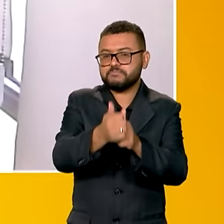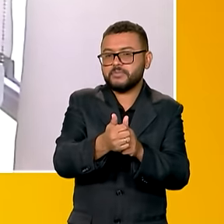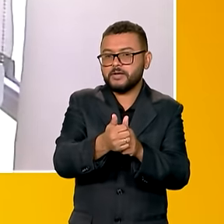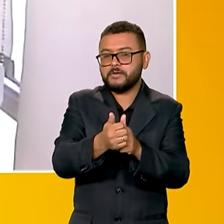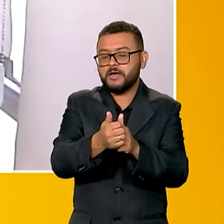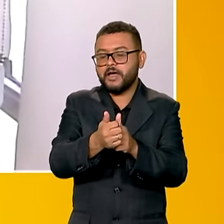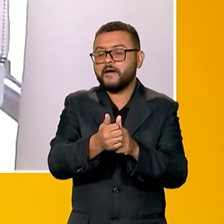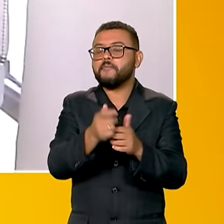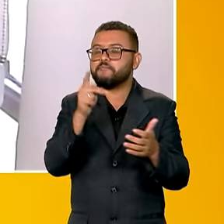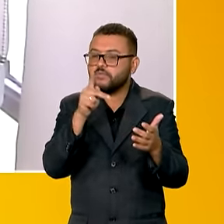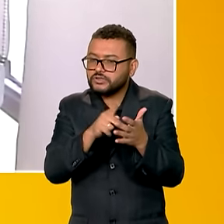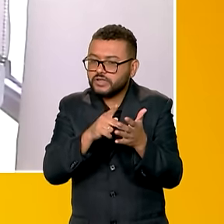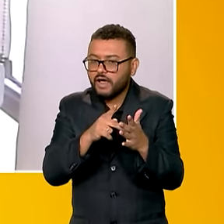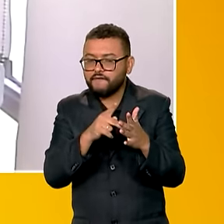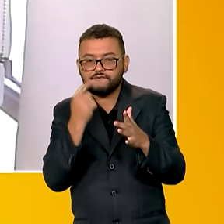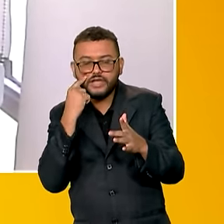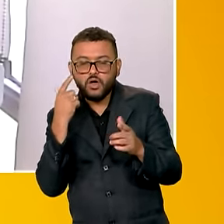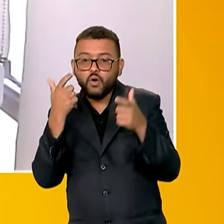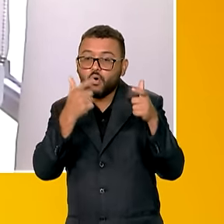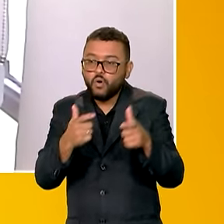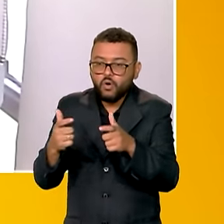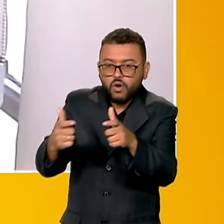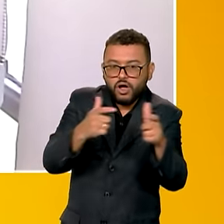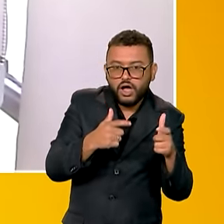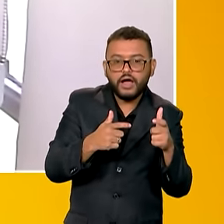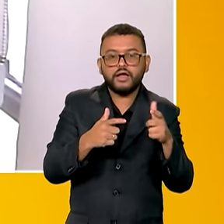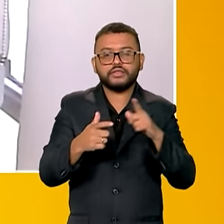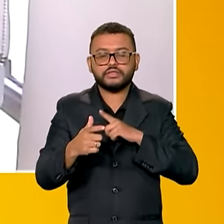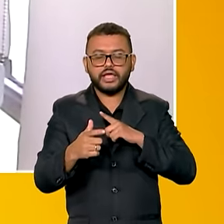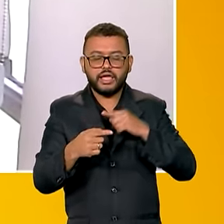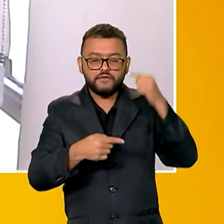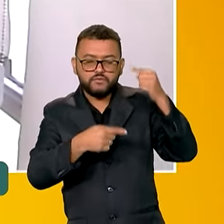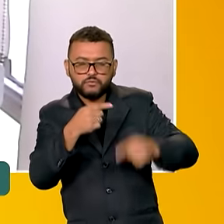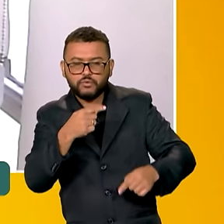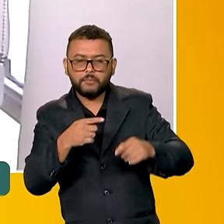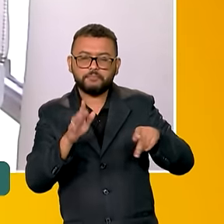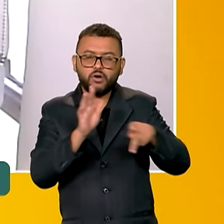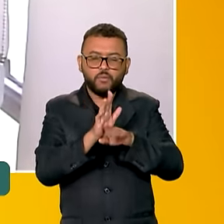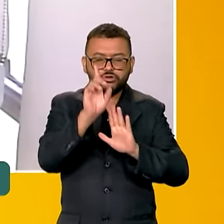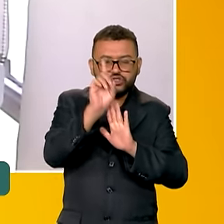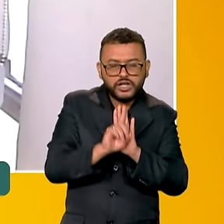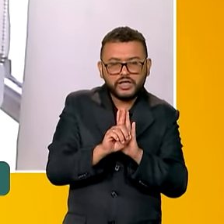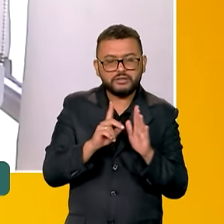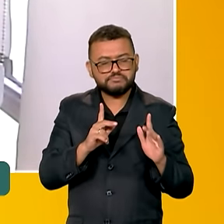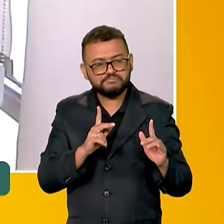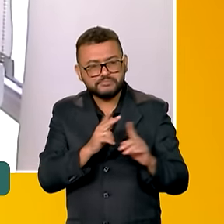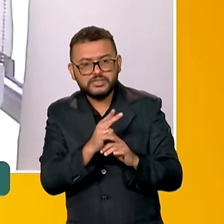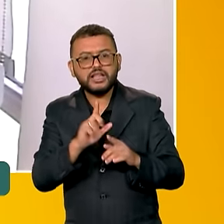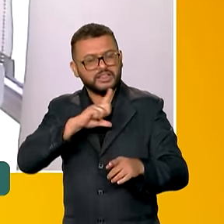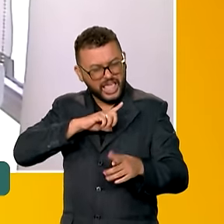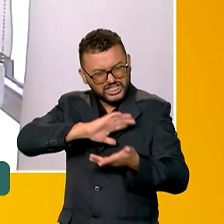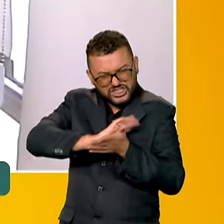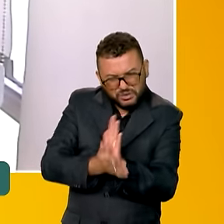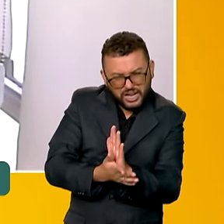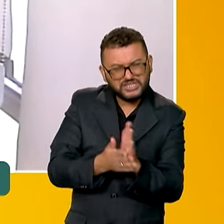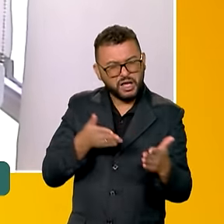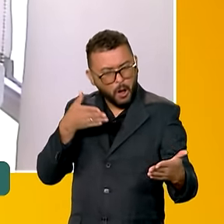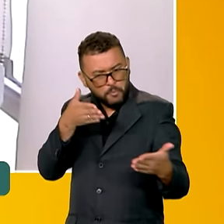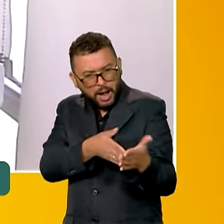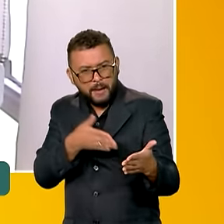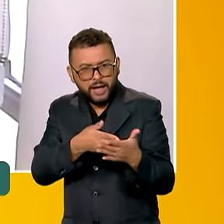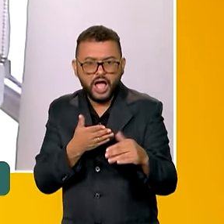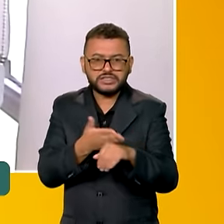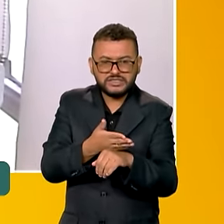visibilizar situações de violação de direitos, de discriminações, de barreiras de